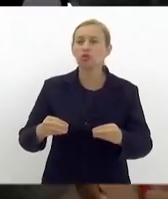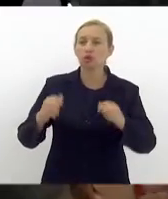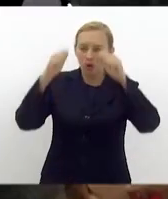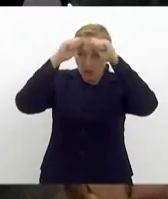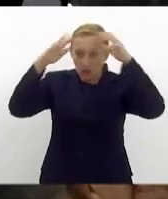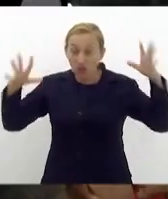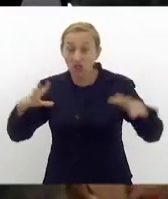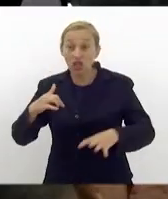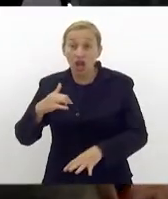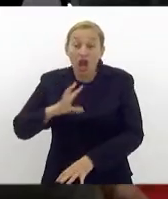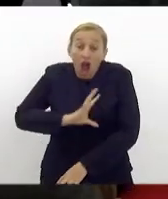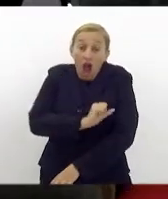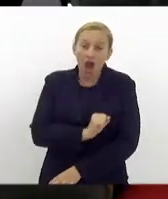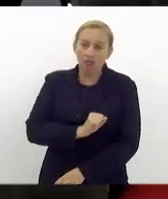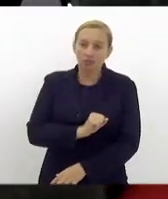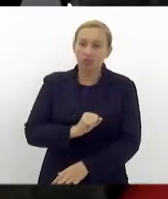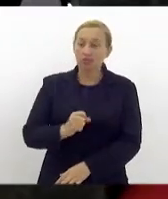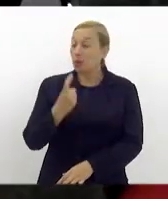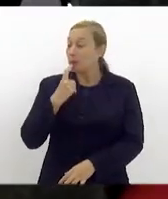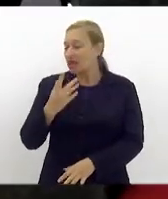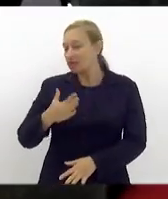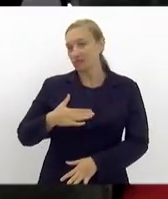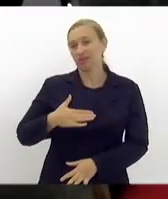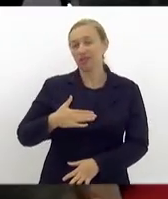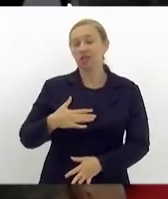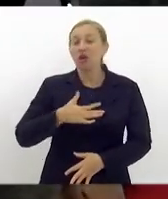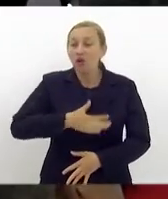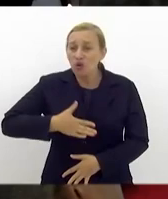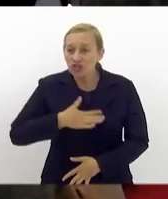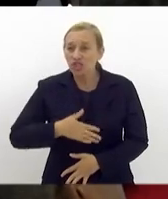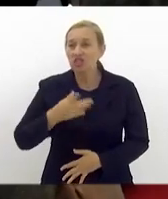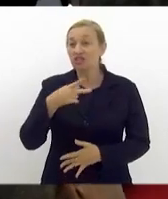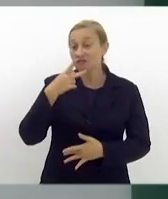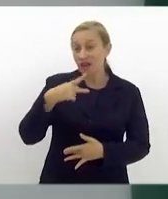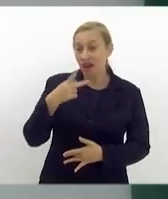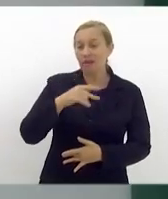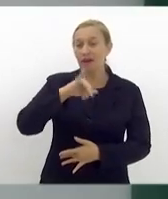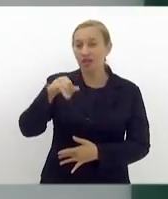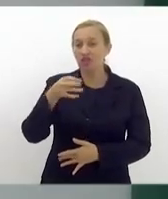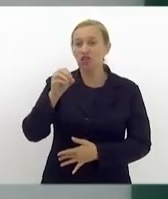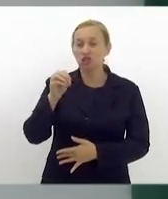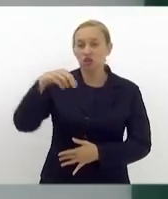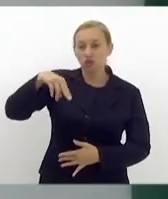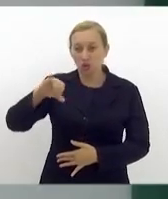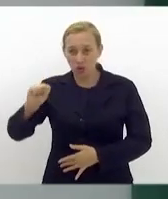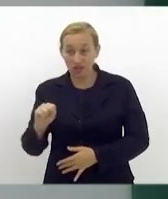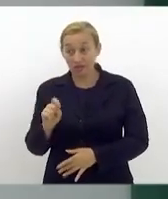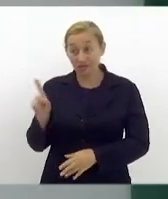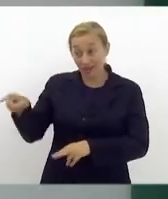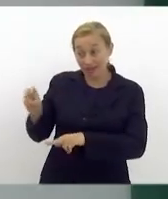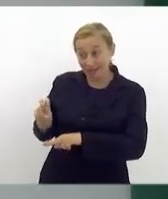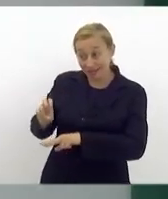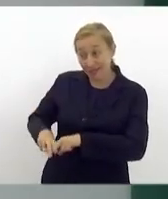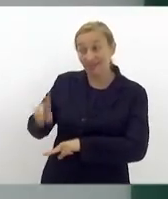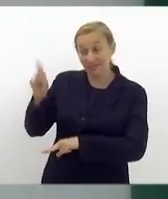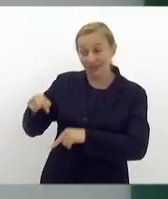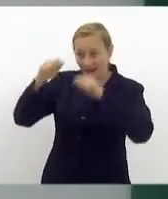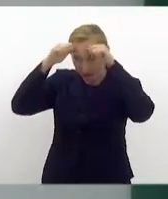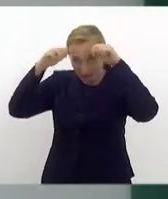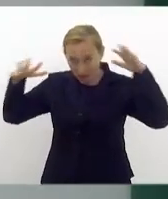estão próximos de mim. E eu gostaria de falar para o Jonas, que está ali sentado, é autista.